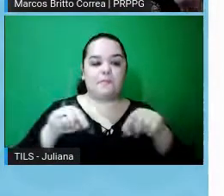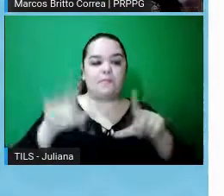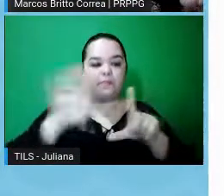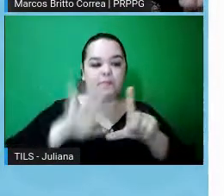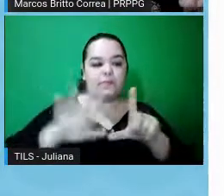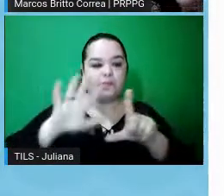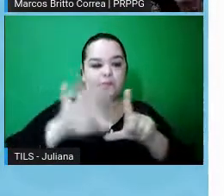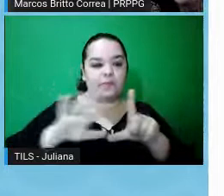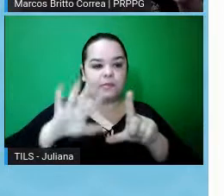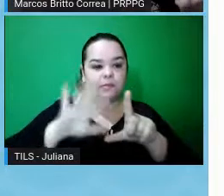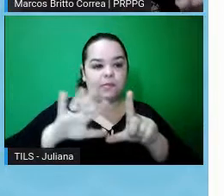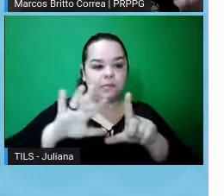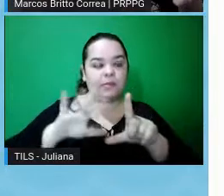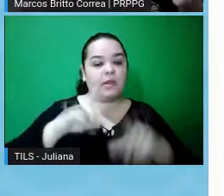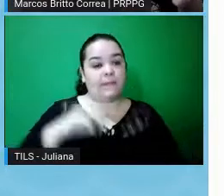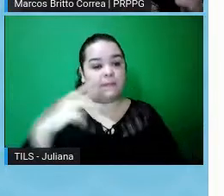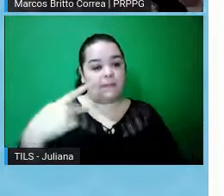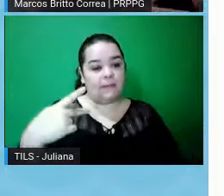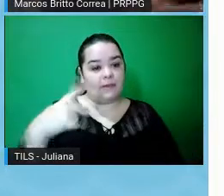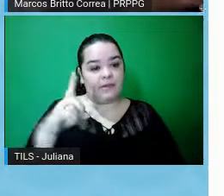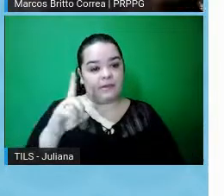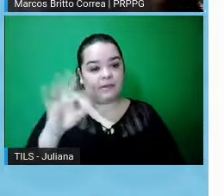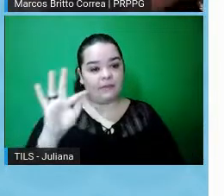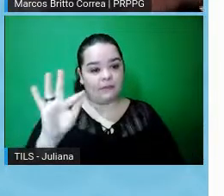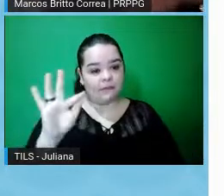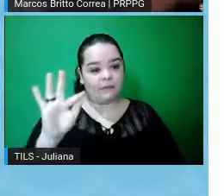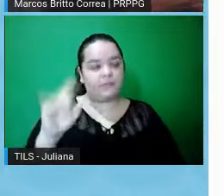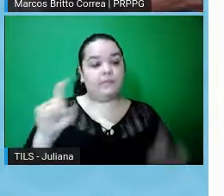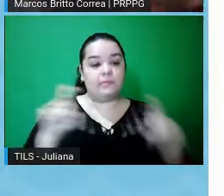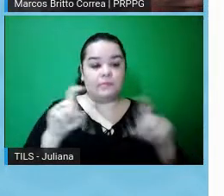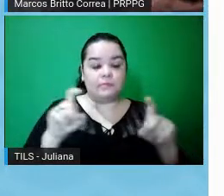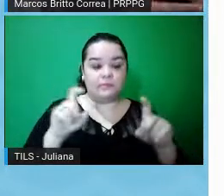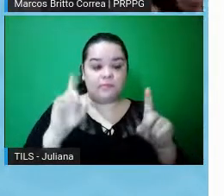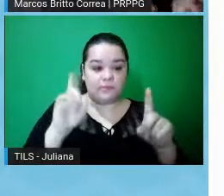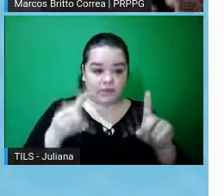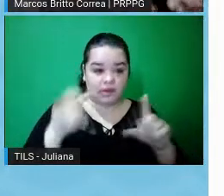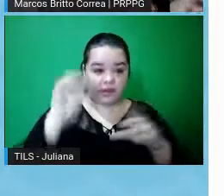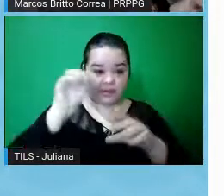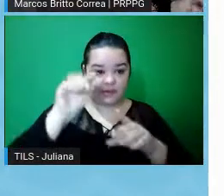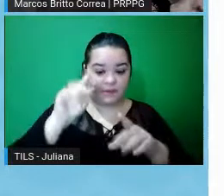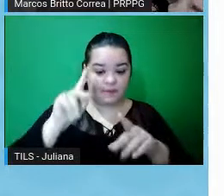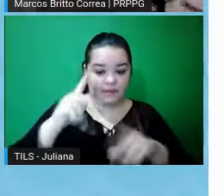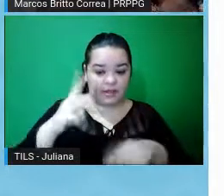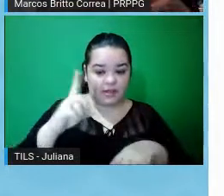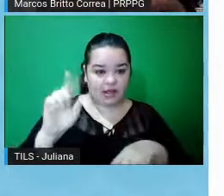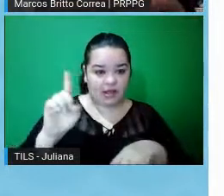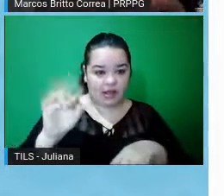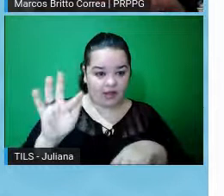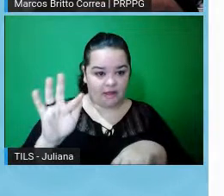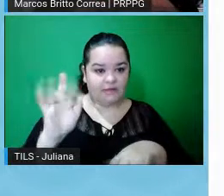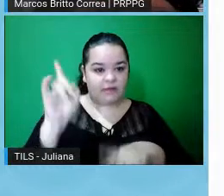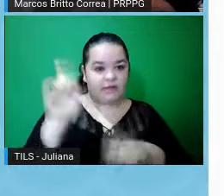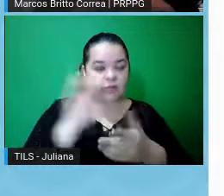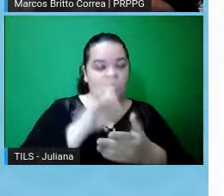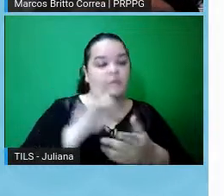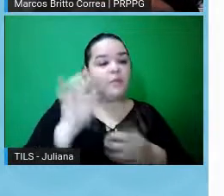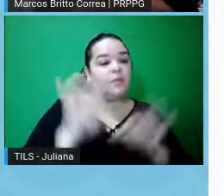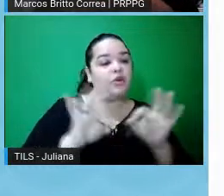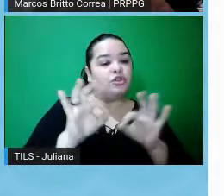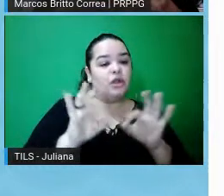projeto, aí é um PDF do projeto como um todo, a gente faz todo o preenchimento daqueles campos, mas também anexa o projeto dentro da plataforma.